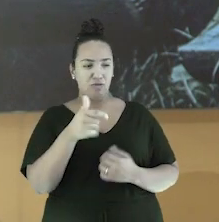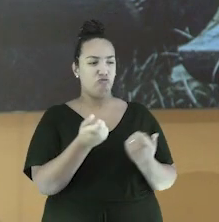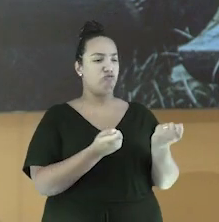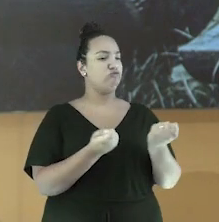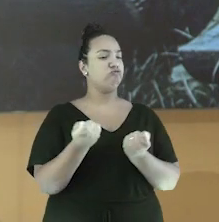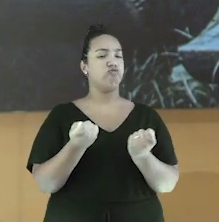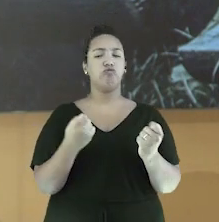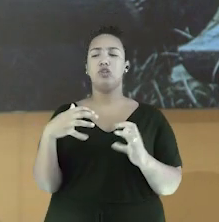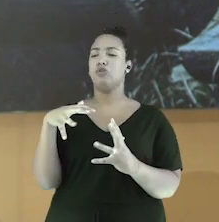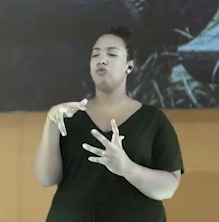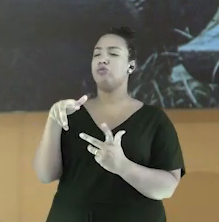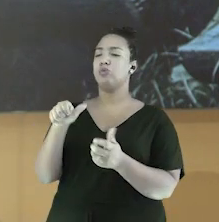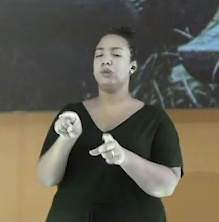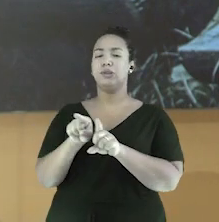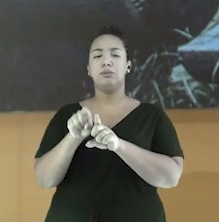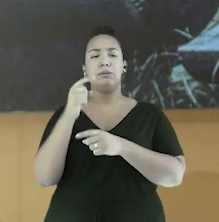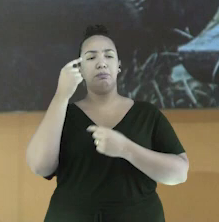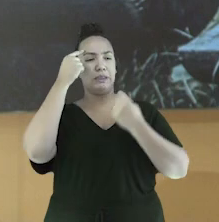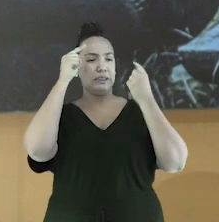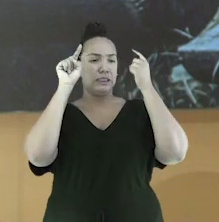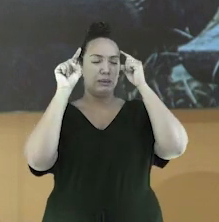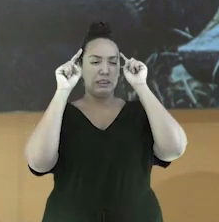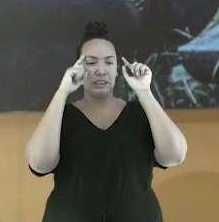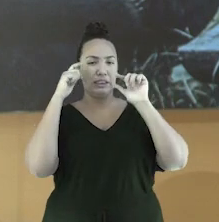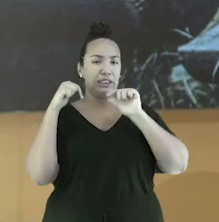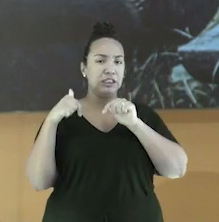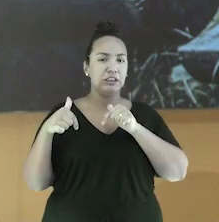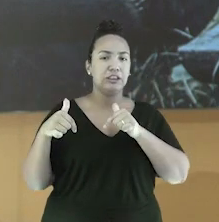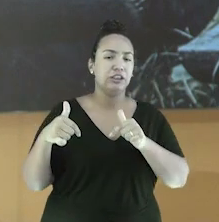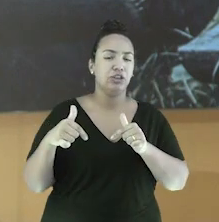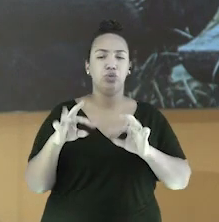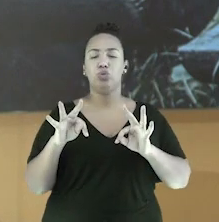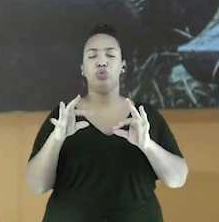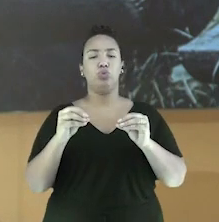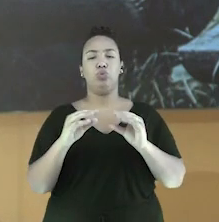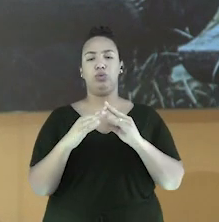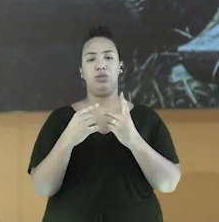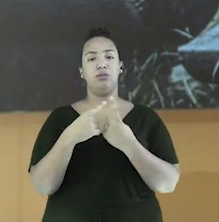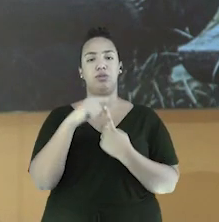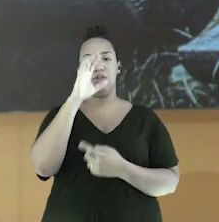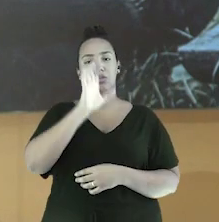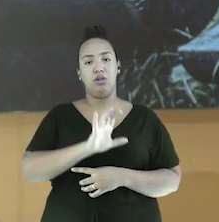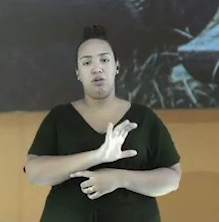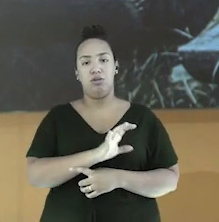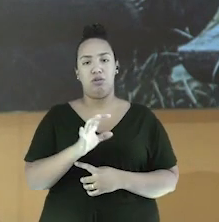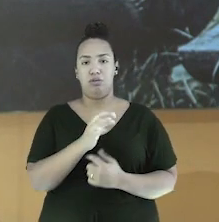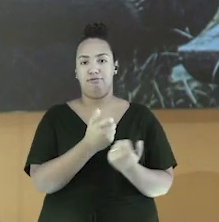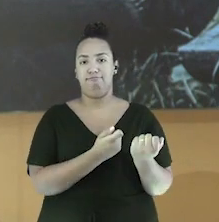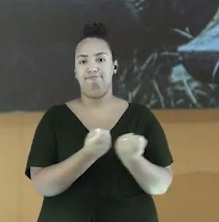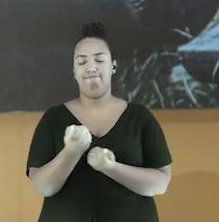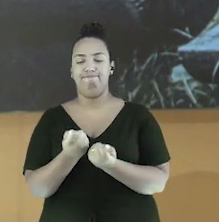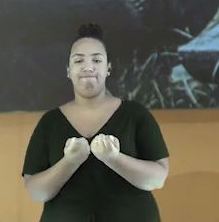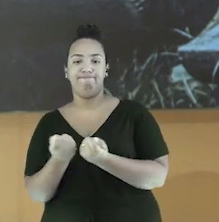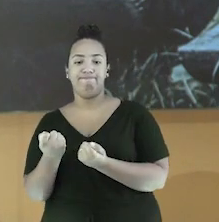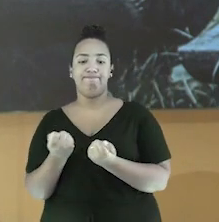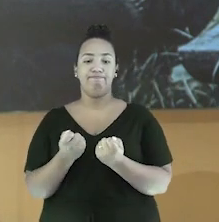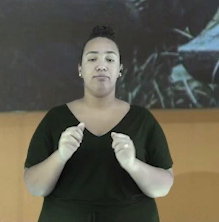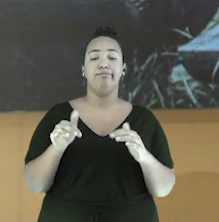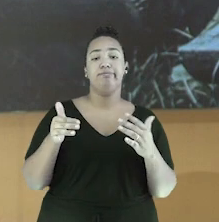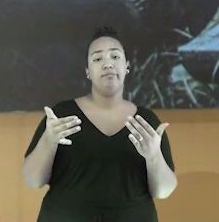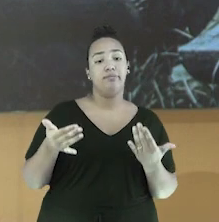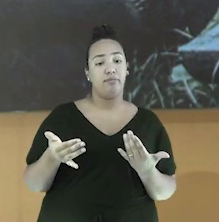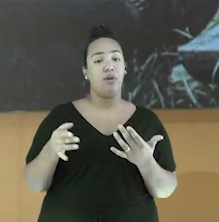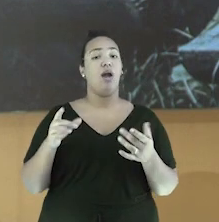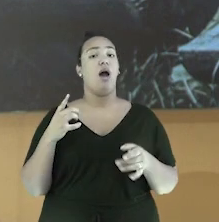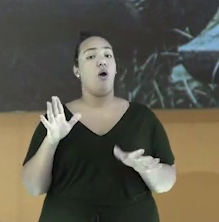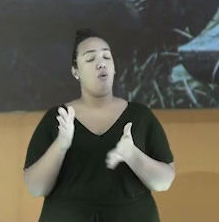e ditava a forma de pensar, de agir e de viver das pessoas. Portanto, ao mesmo tempo que muitas das cantigas